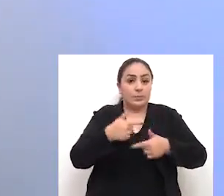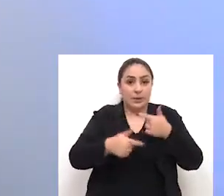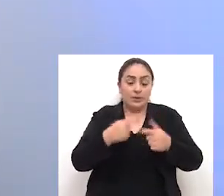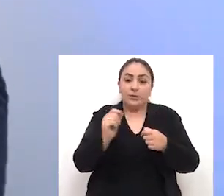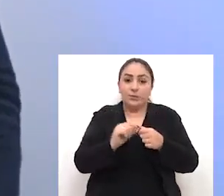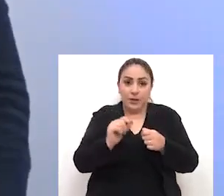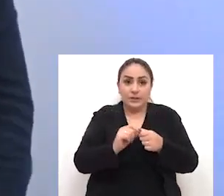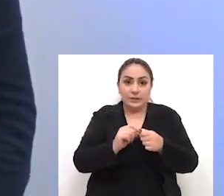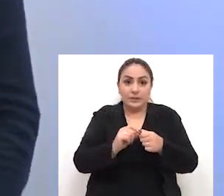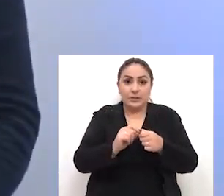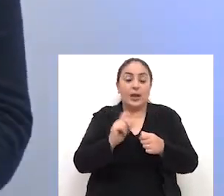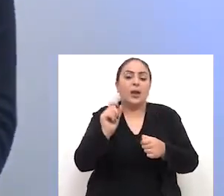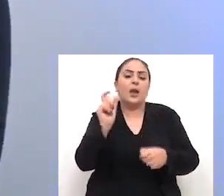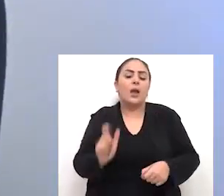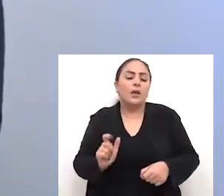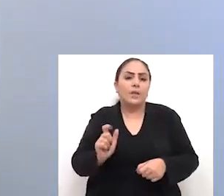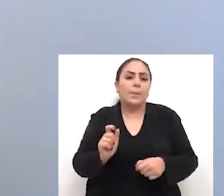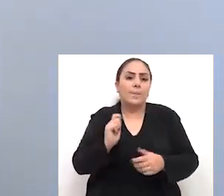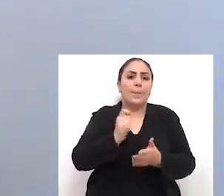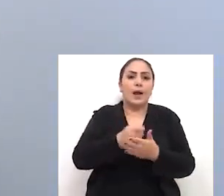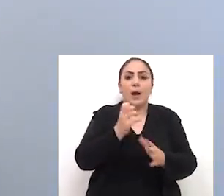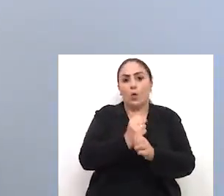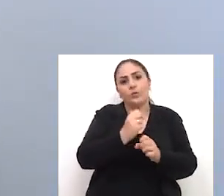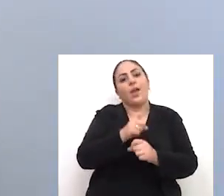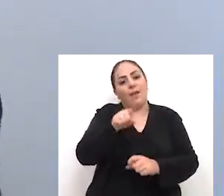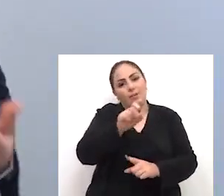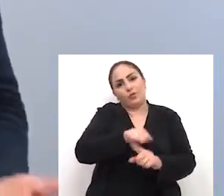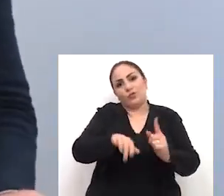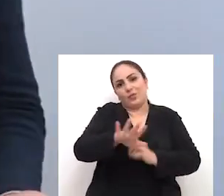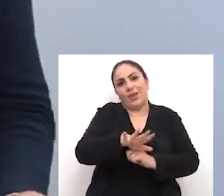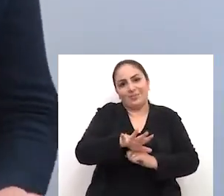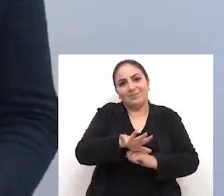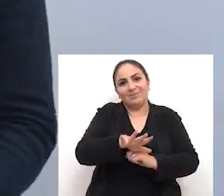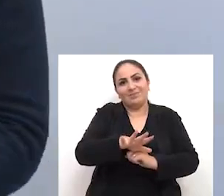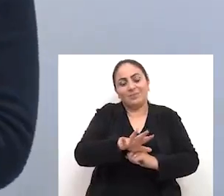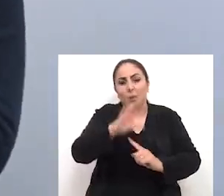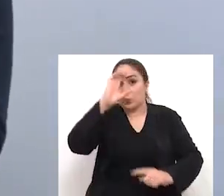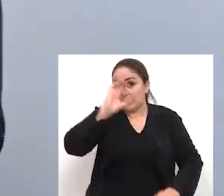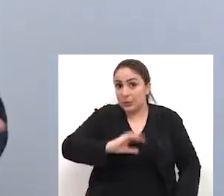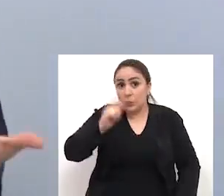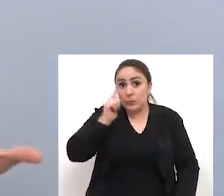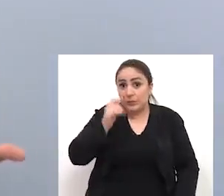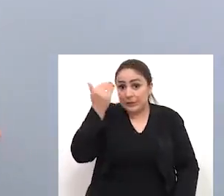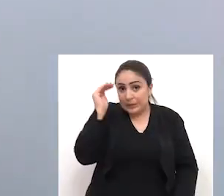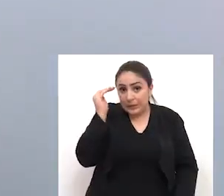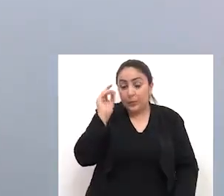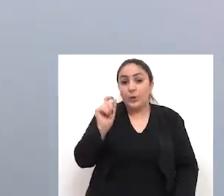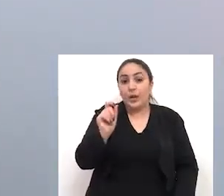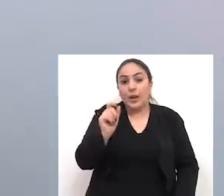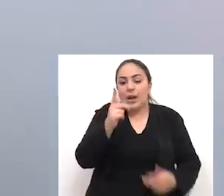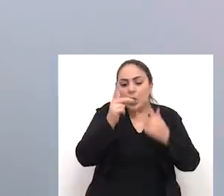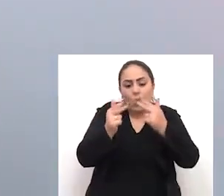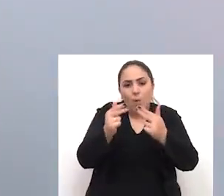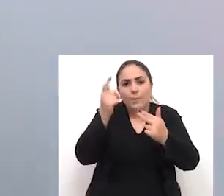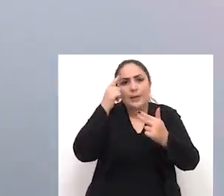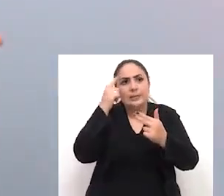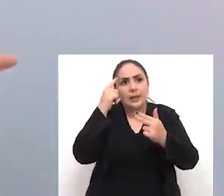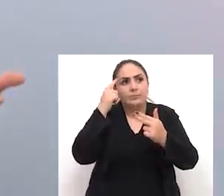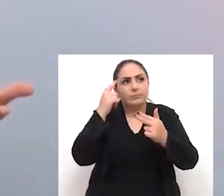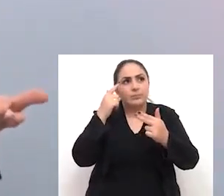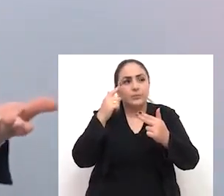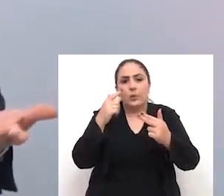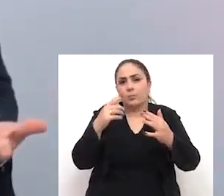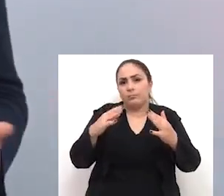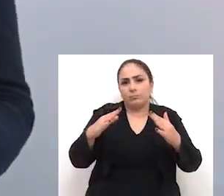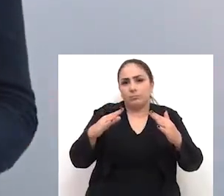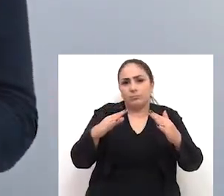serviços que presta, quem vai pagar a conta é a sociedade. Para o cidadão entender isso, é como pensar no condomínio,